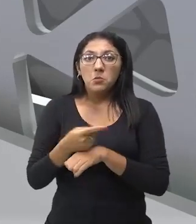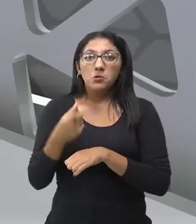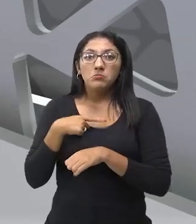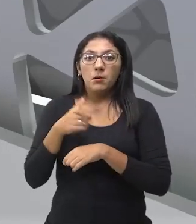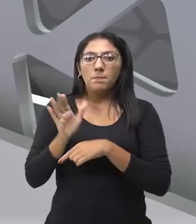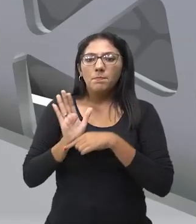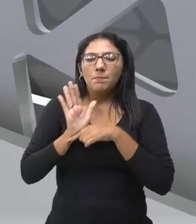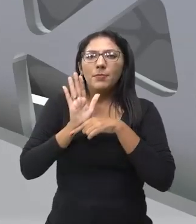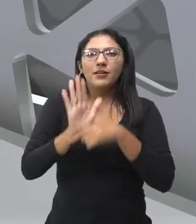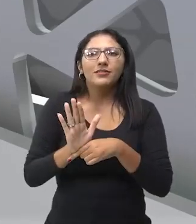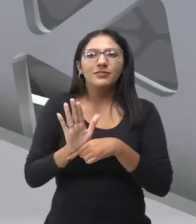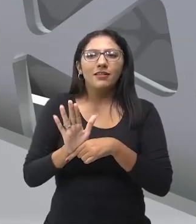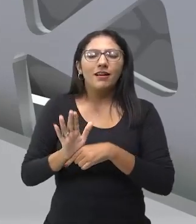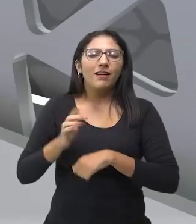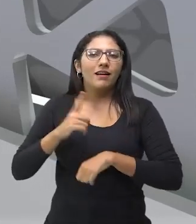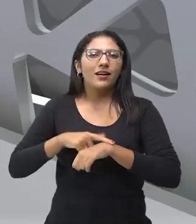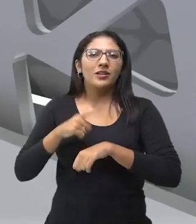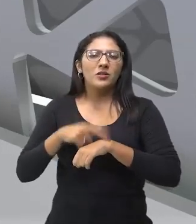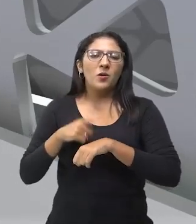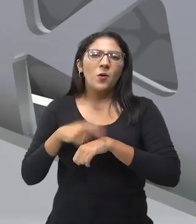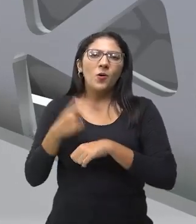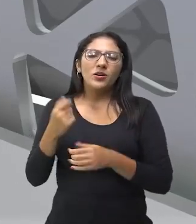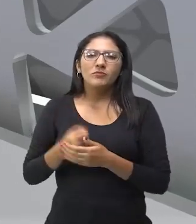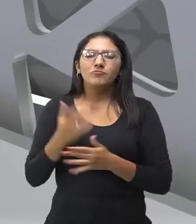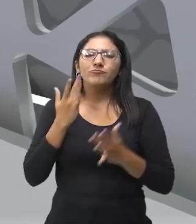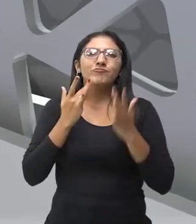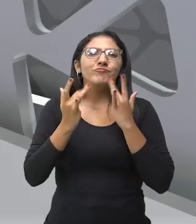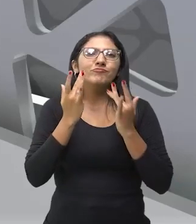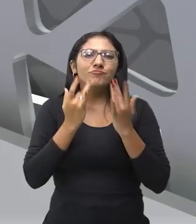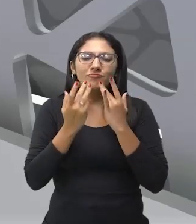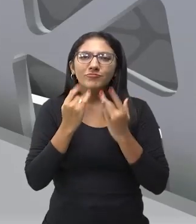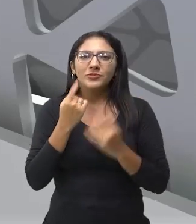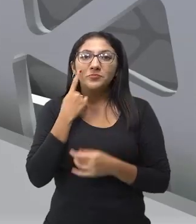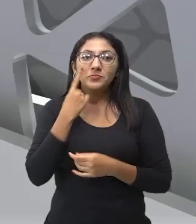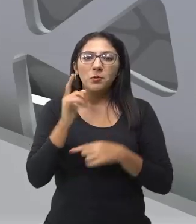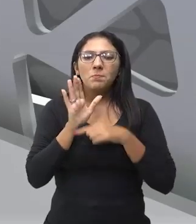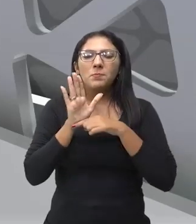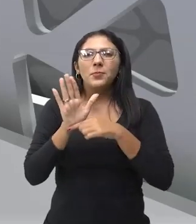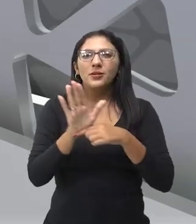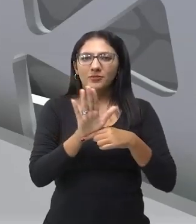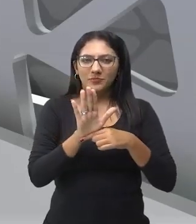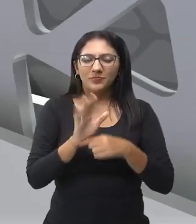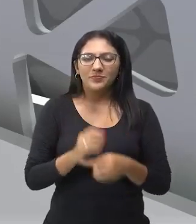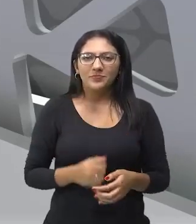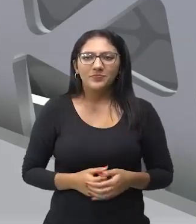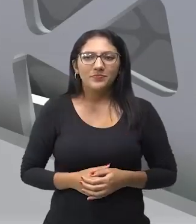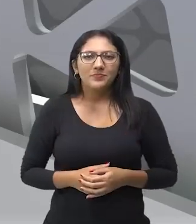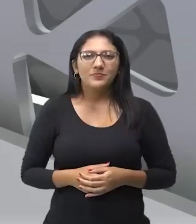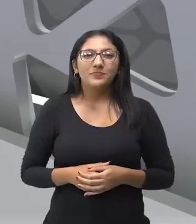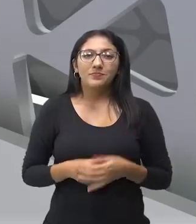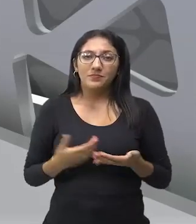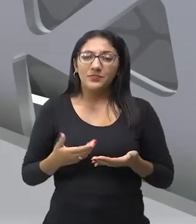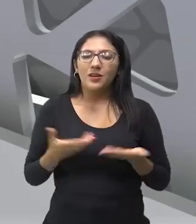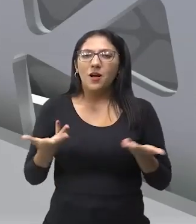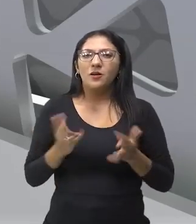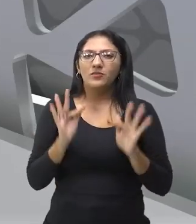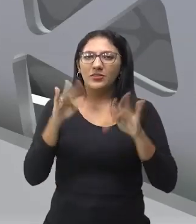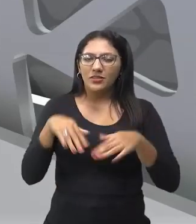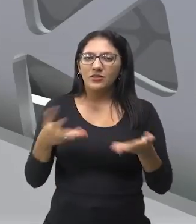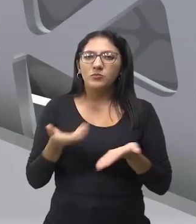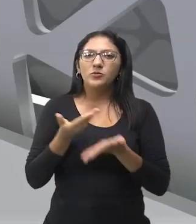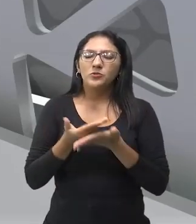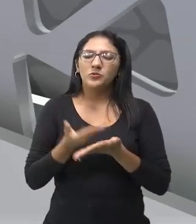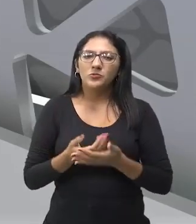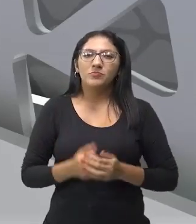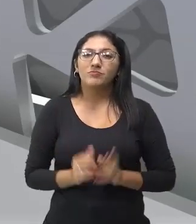tudo isso na hora do espetáculo para transmitir essas emoções para o público. Então, essa foi a nossa aula de